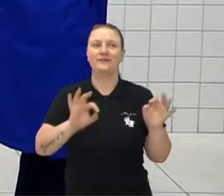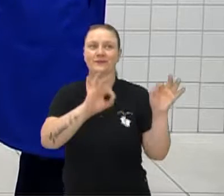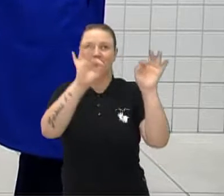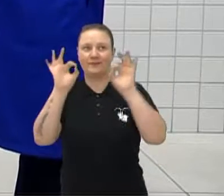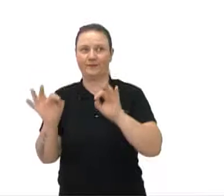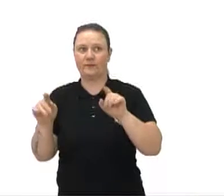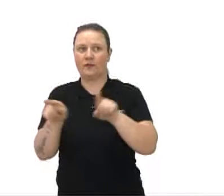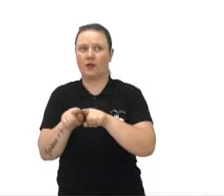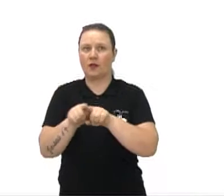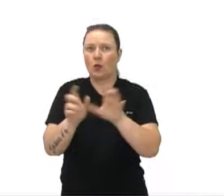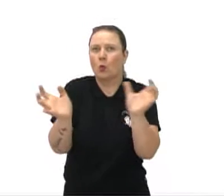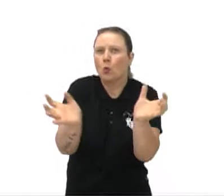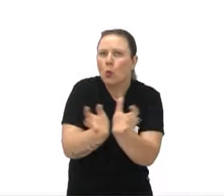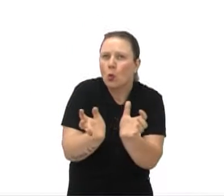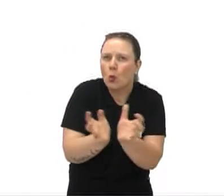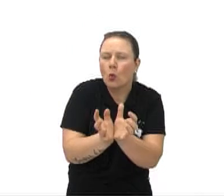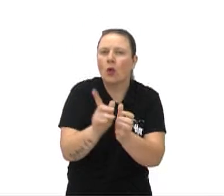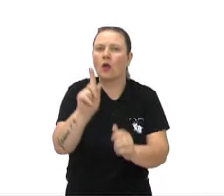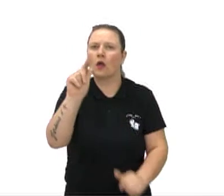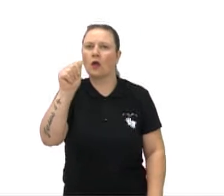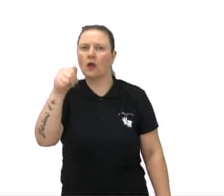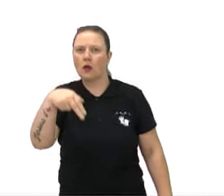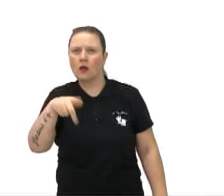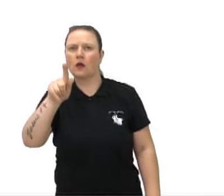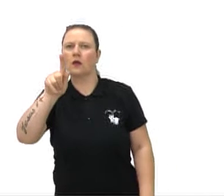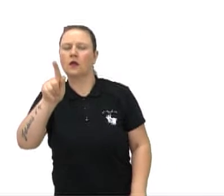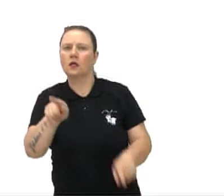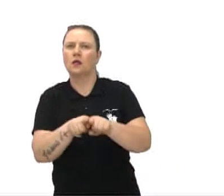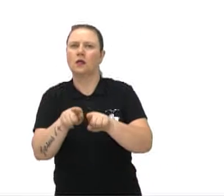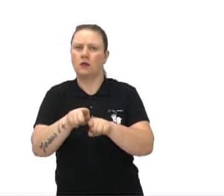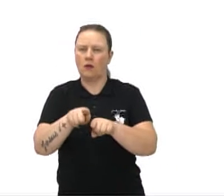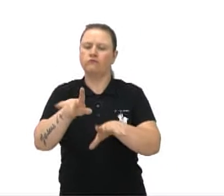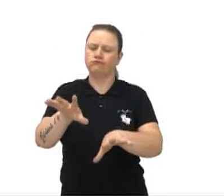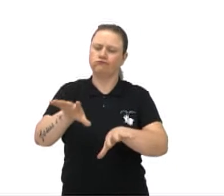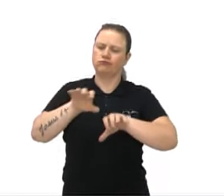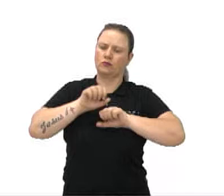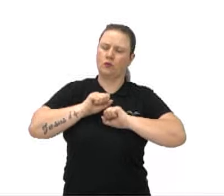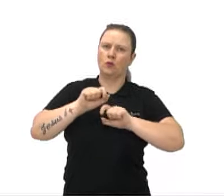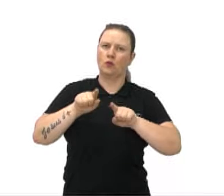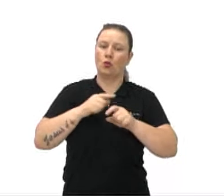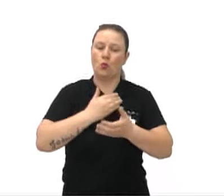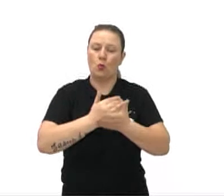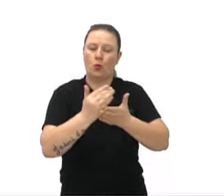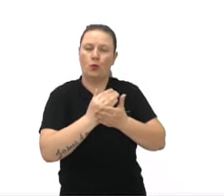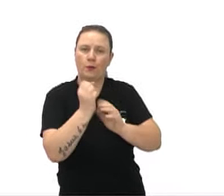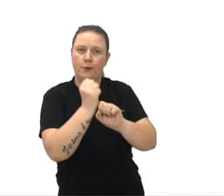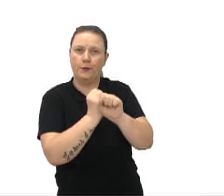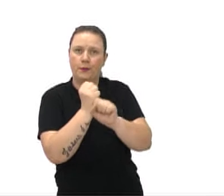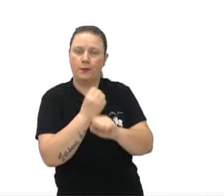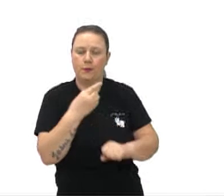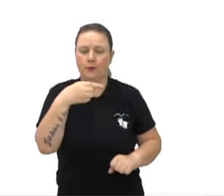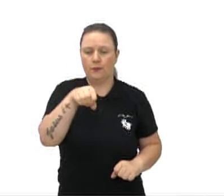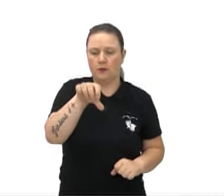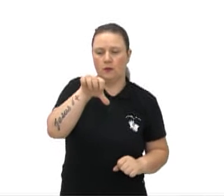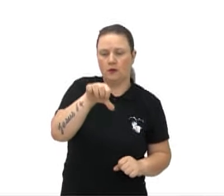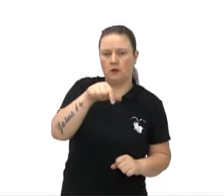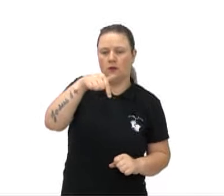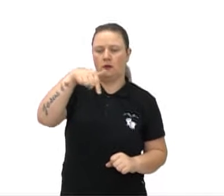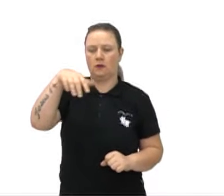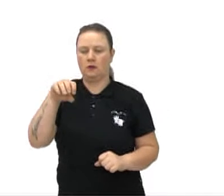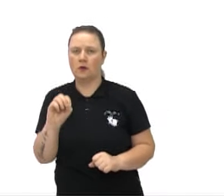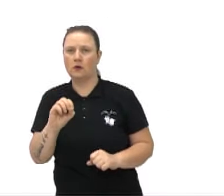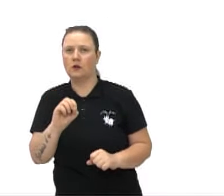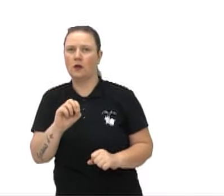Muitas gangues, então, aderiram a esse estilo de dança, lá no início dos anos 70, para resolverem suas